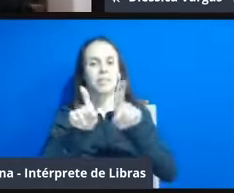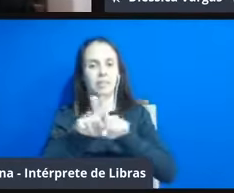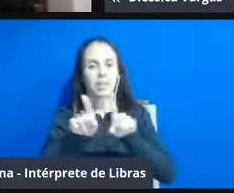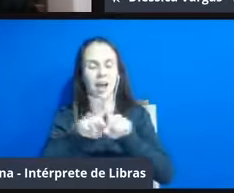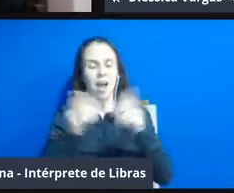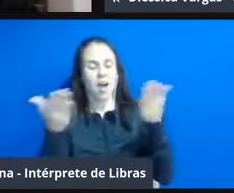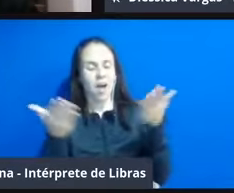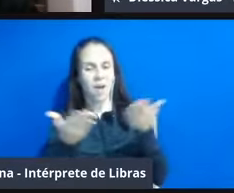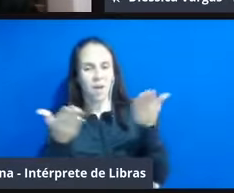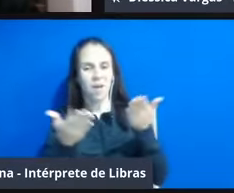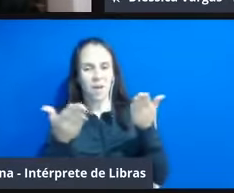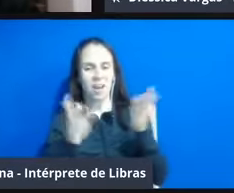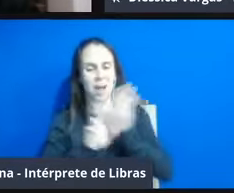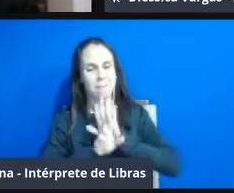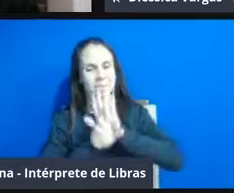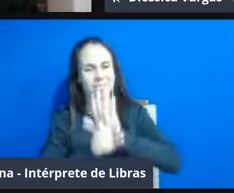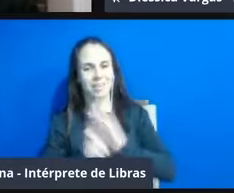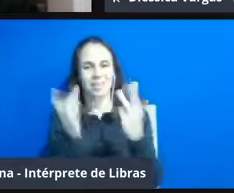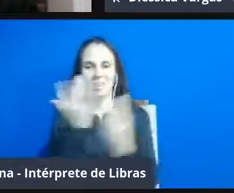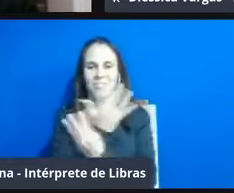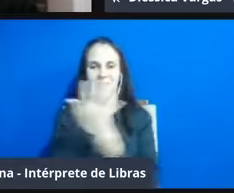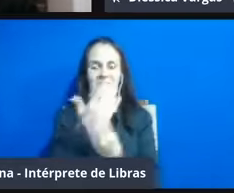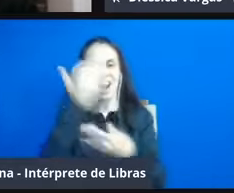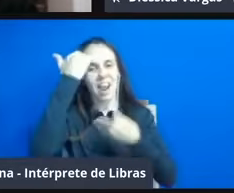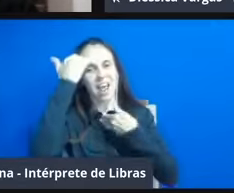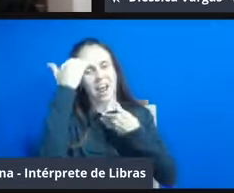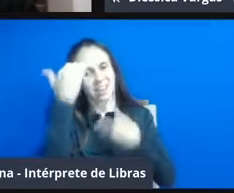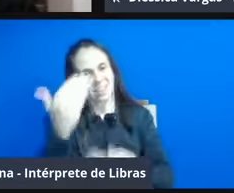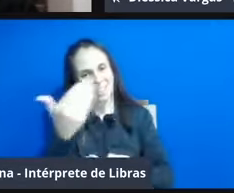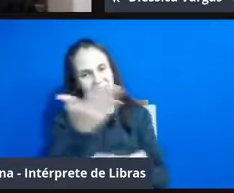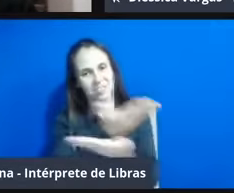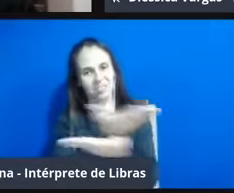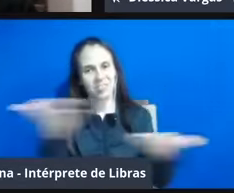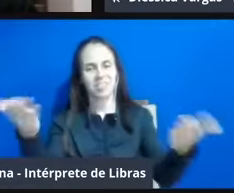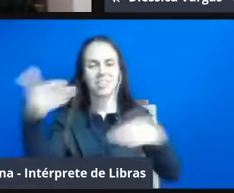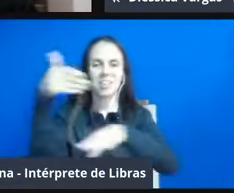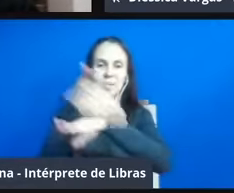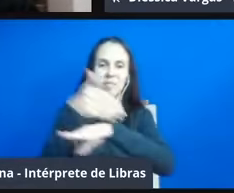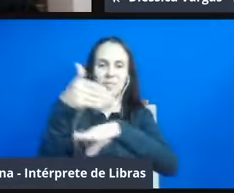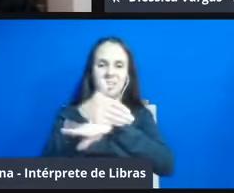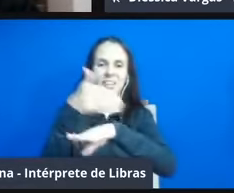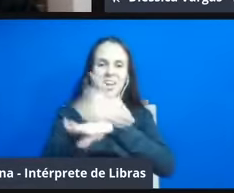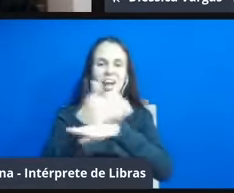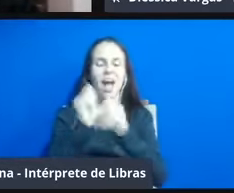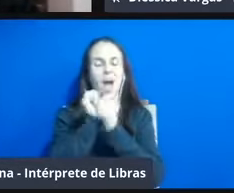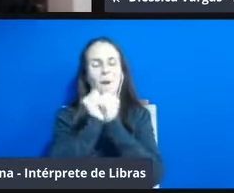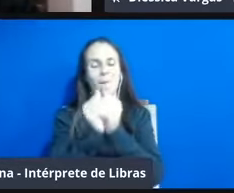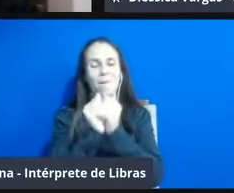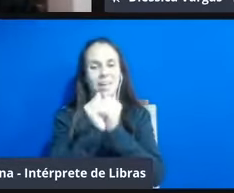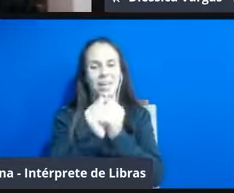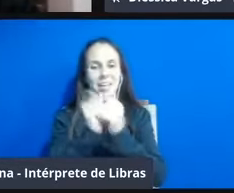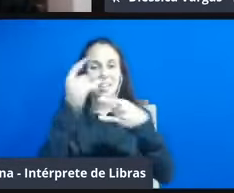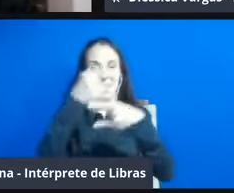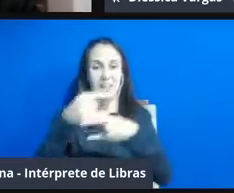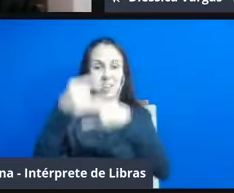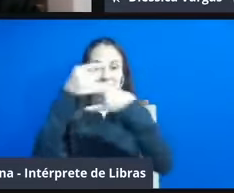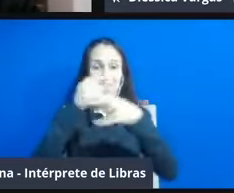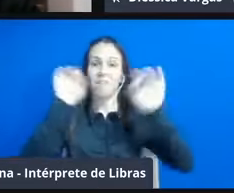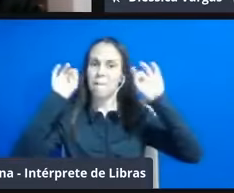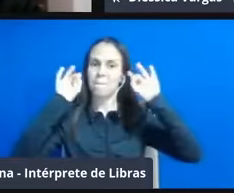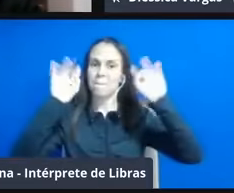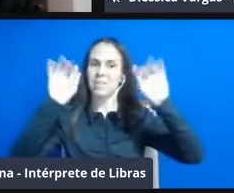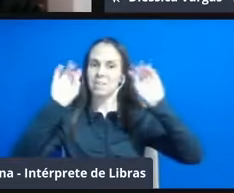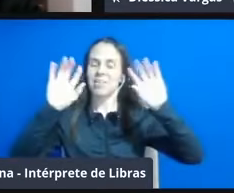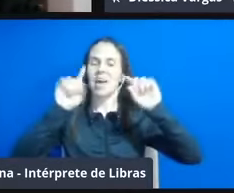agradecer a todos que estão participando e acompanhando a nossa programação, em especial aos participantes desta